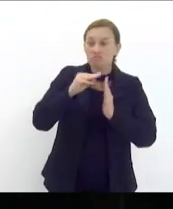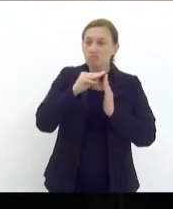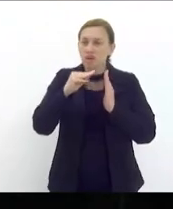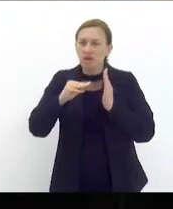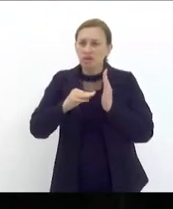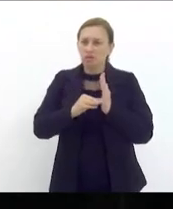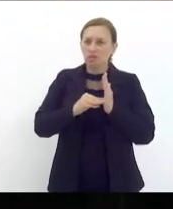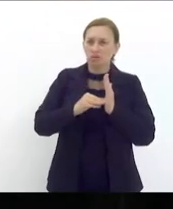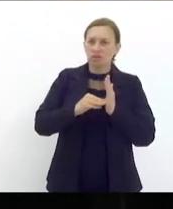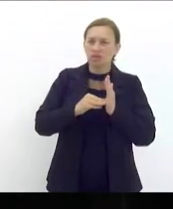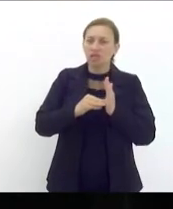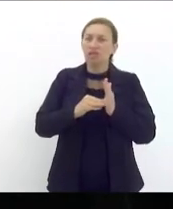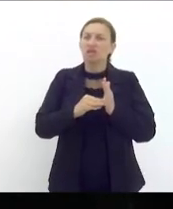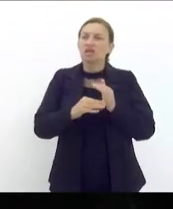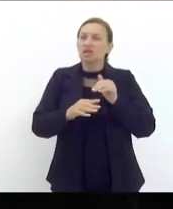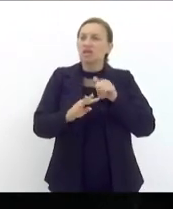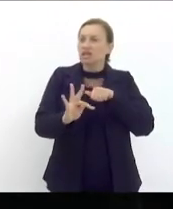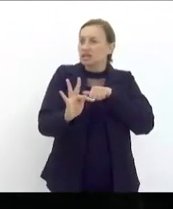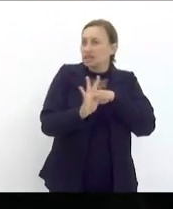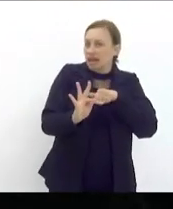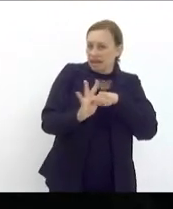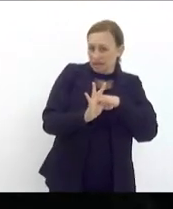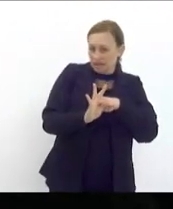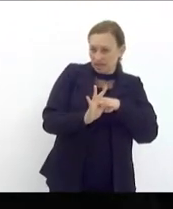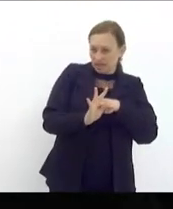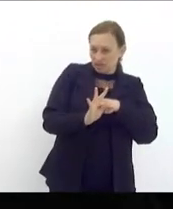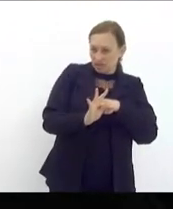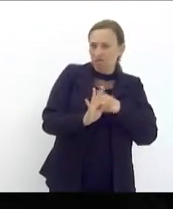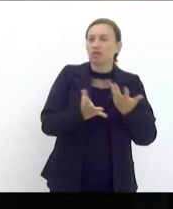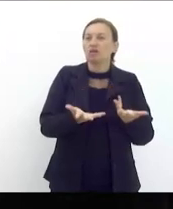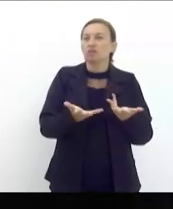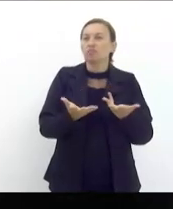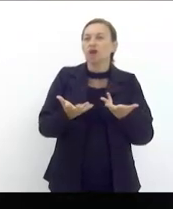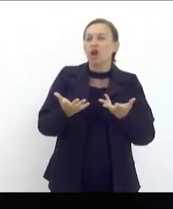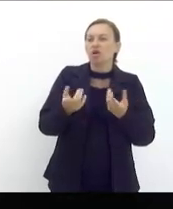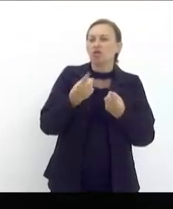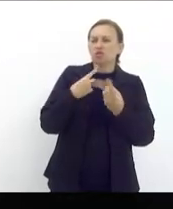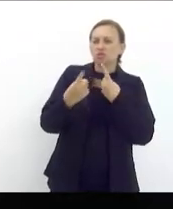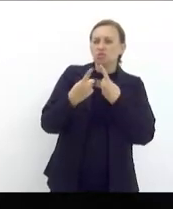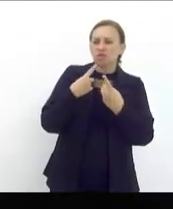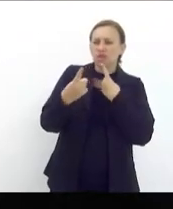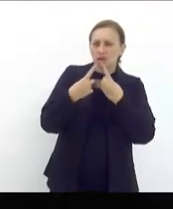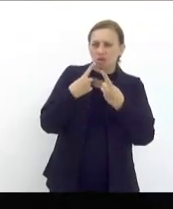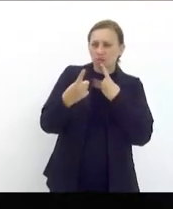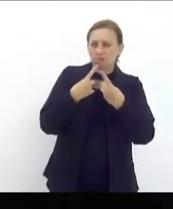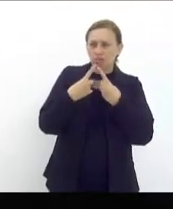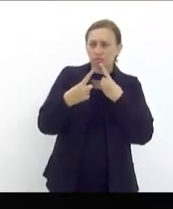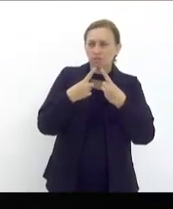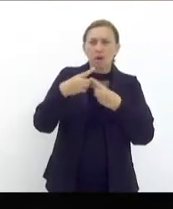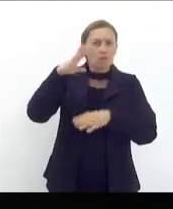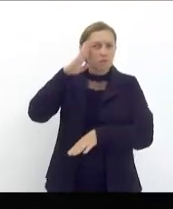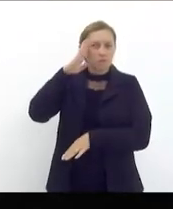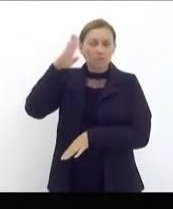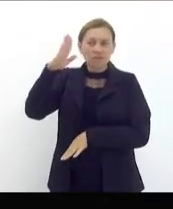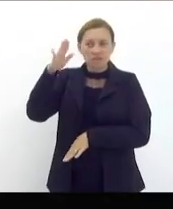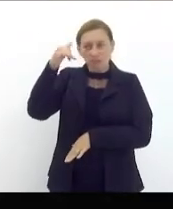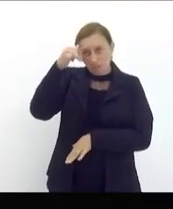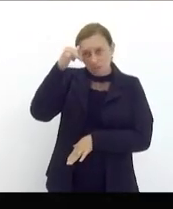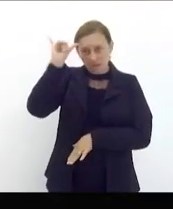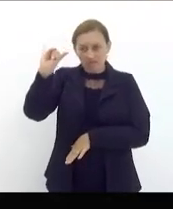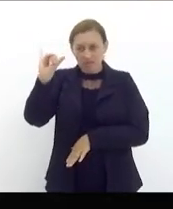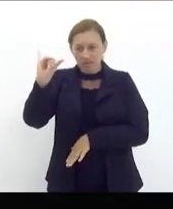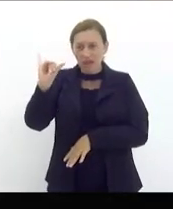e das técnicas de contracepção. Esse é um debate fundamental que tem a ver com a saúde reprodutiva das